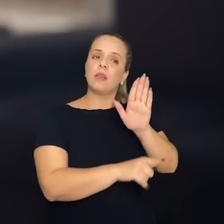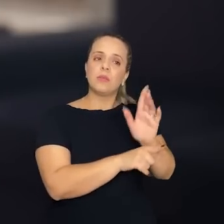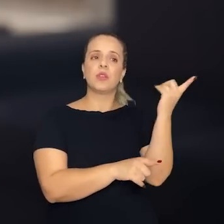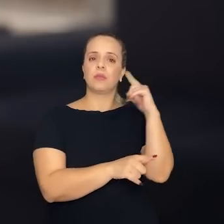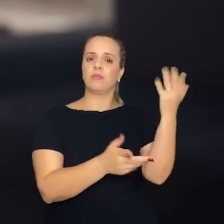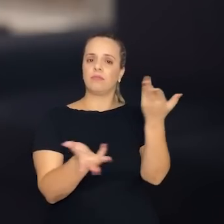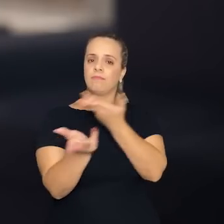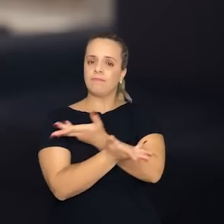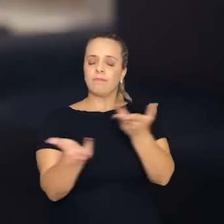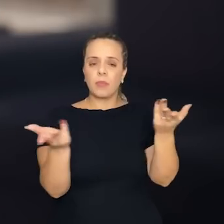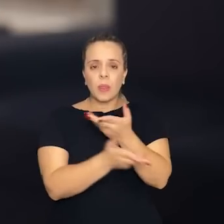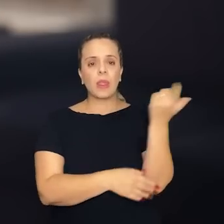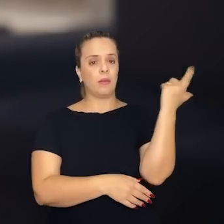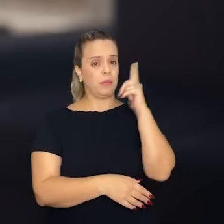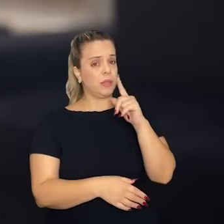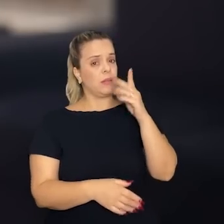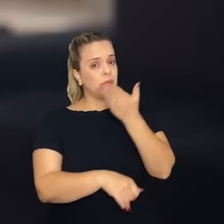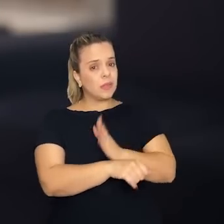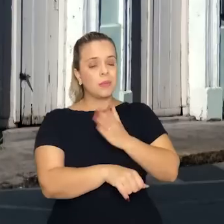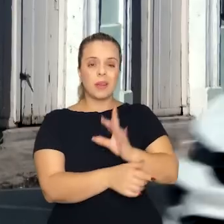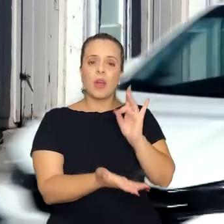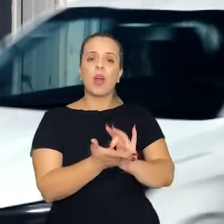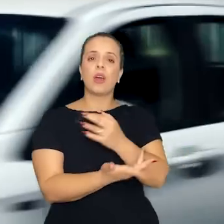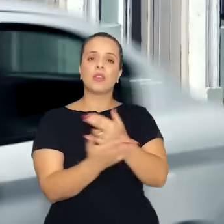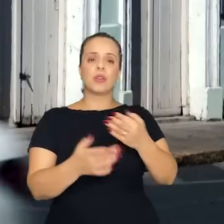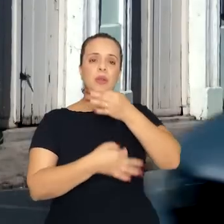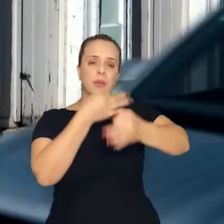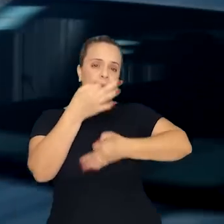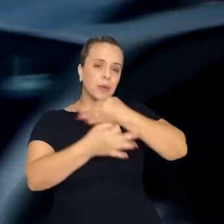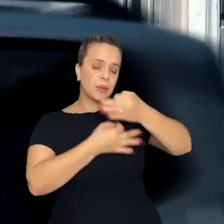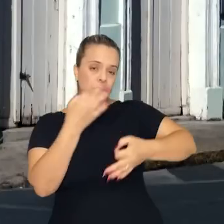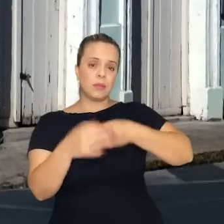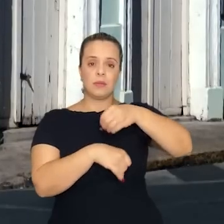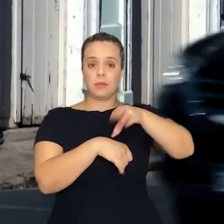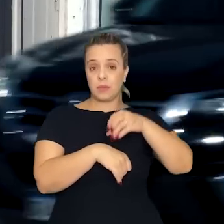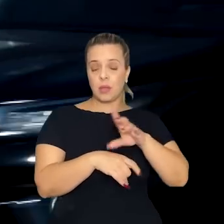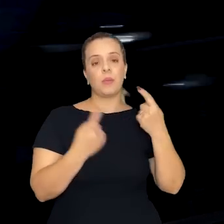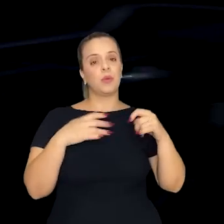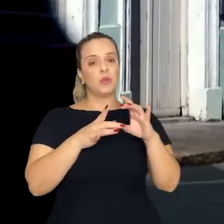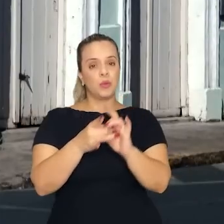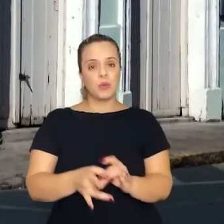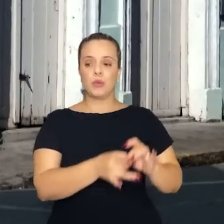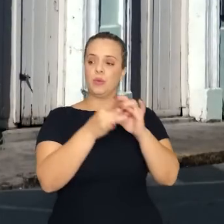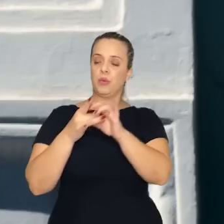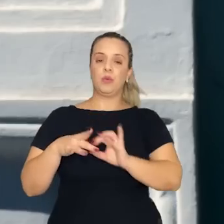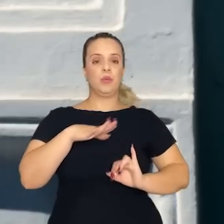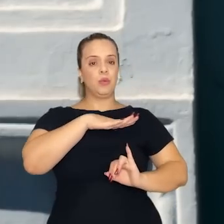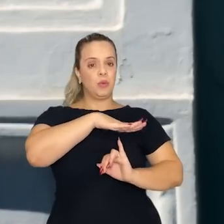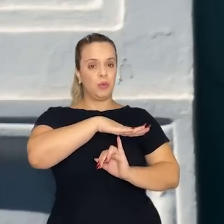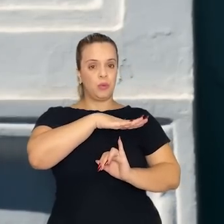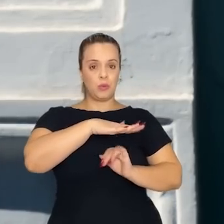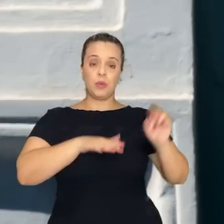um efeito prático às medidas que a gente vive sugerindo aqui através de indicações. Com a união através dos institutos